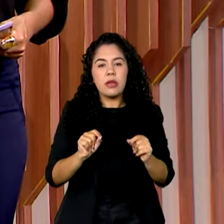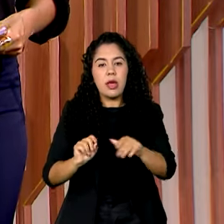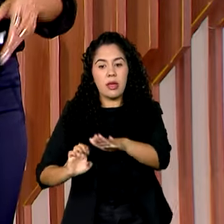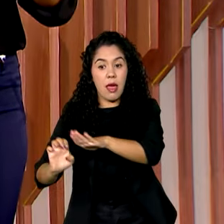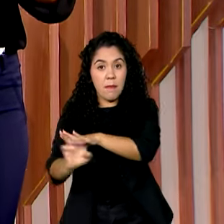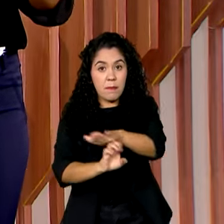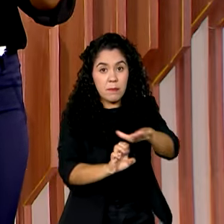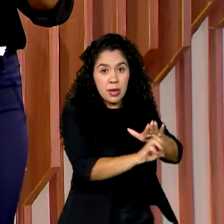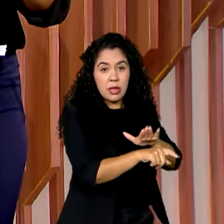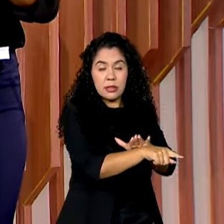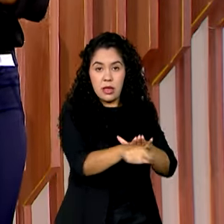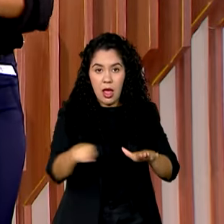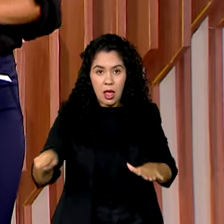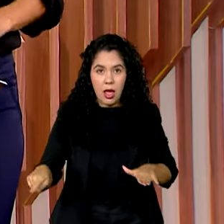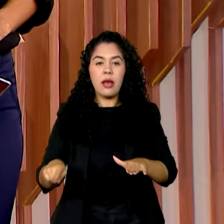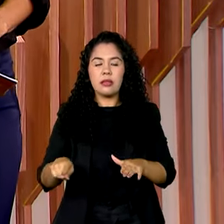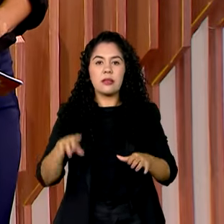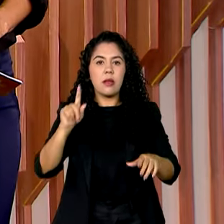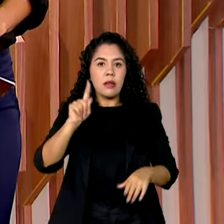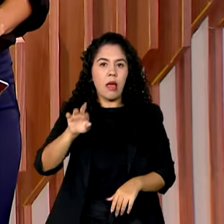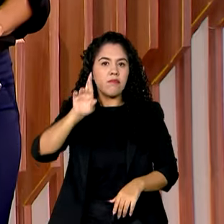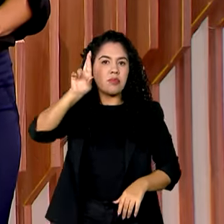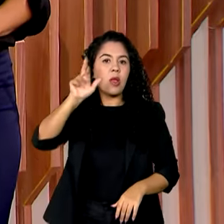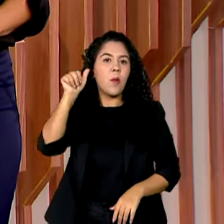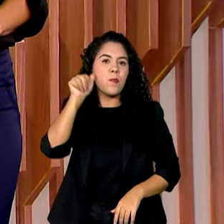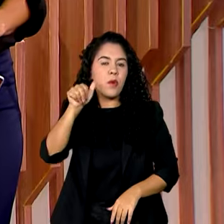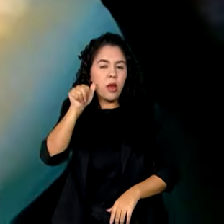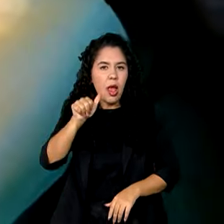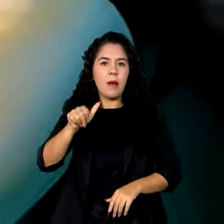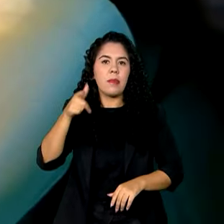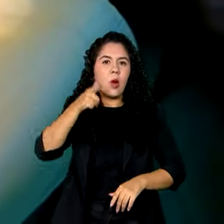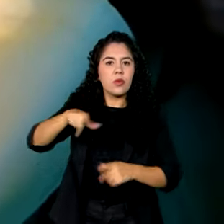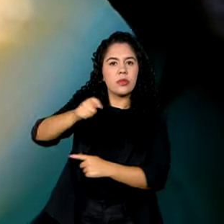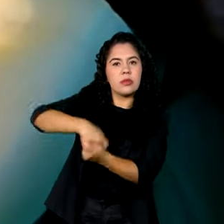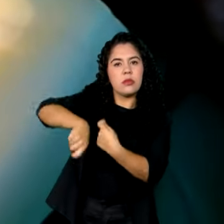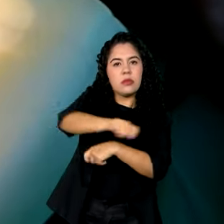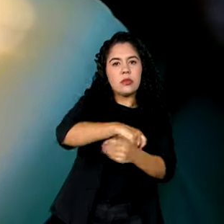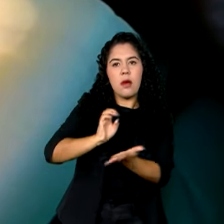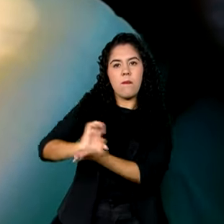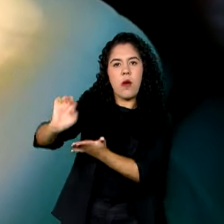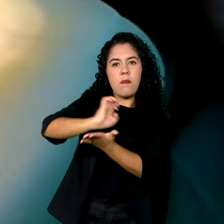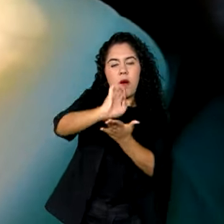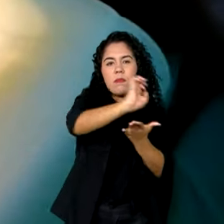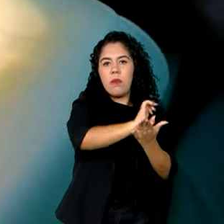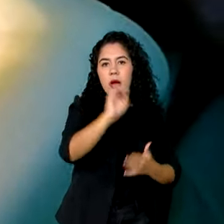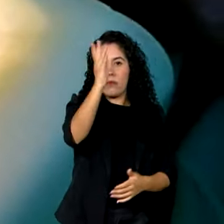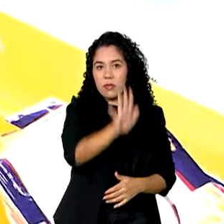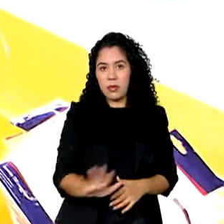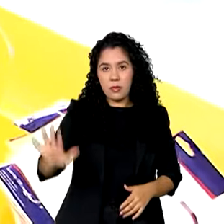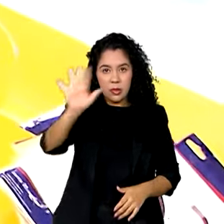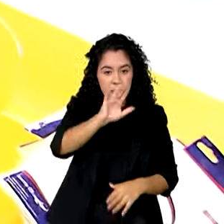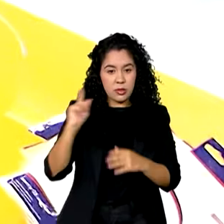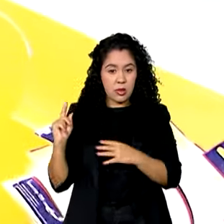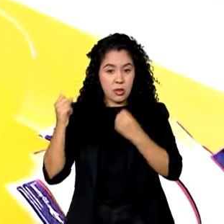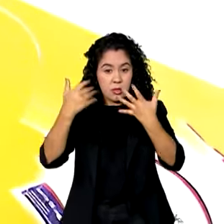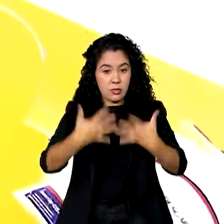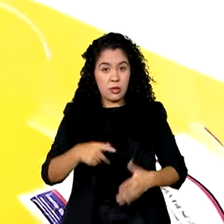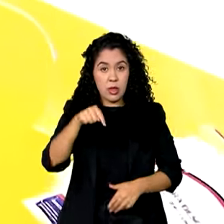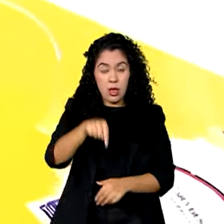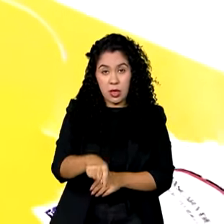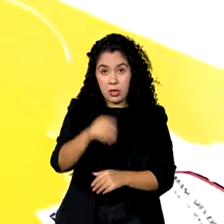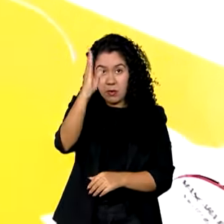lideradas por mulheres nas exportações brasileiras. Hoje, Brasil tem 28 mil